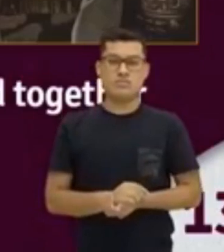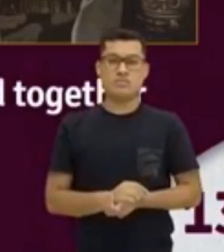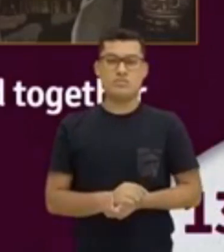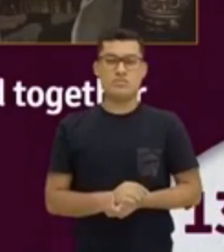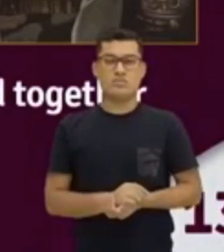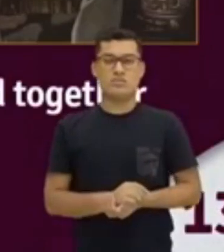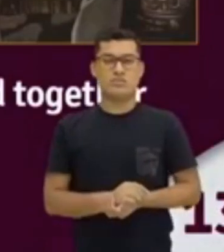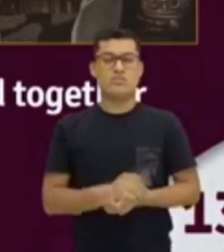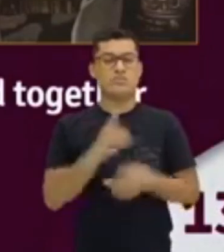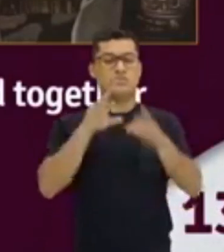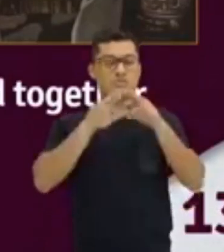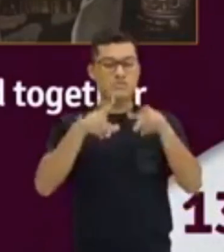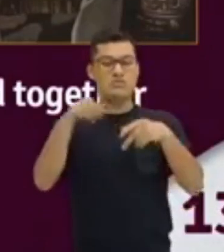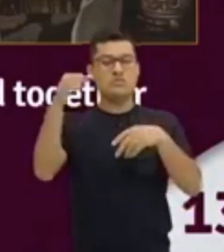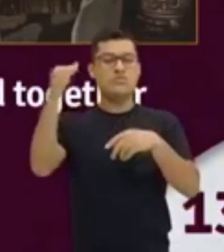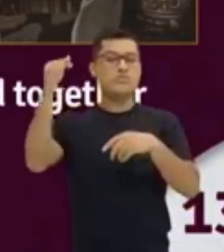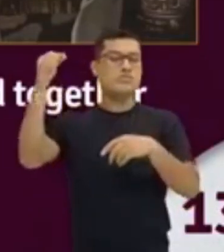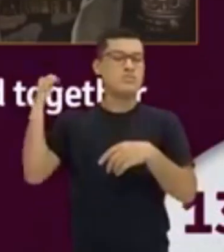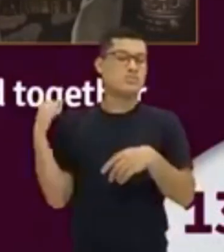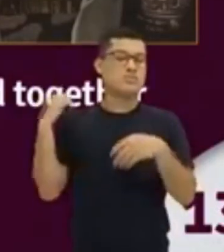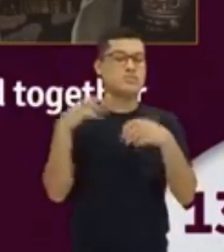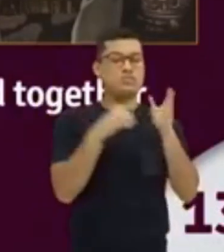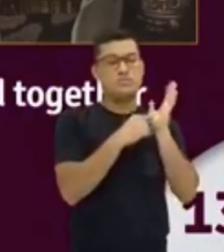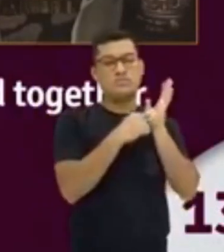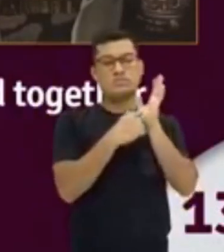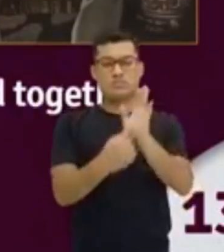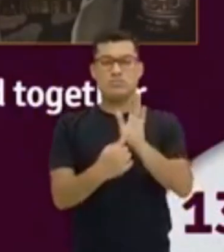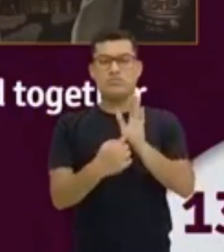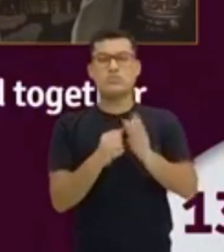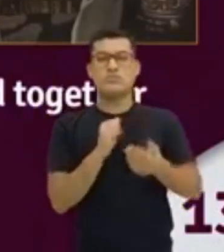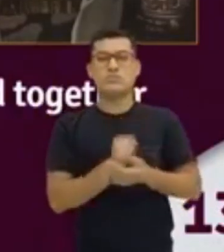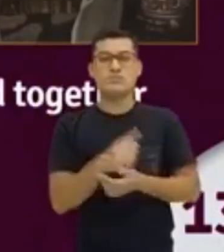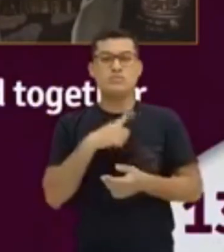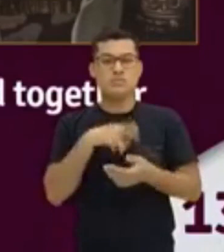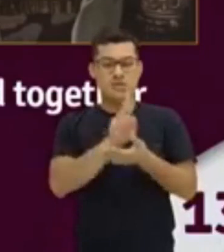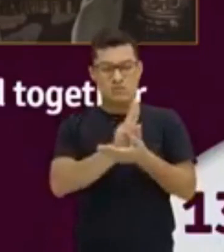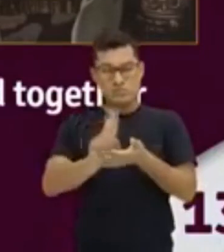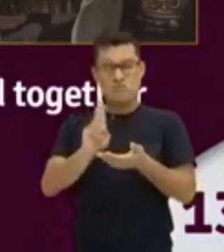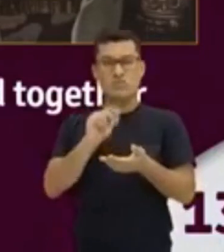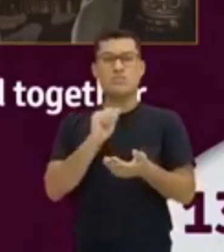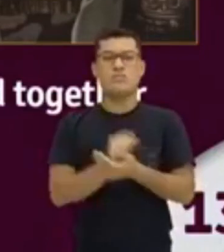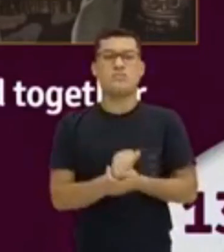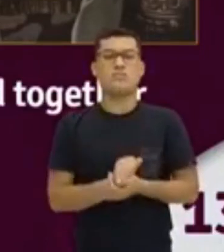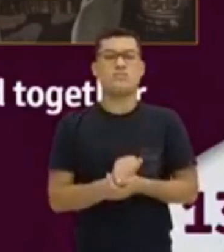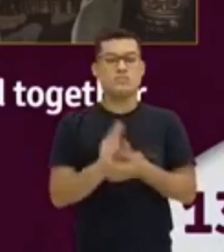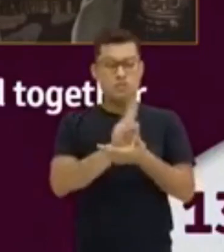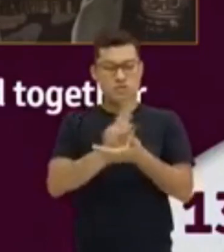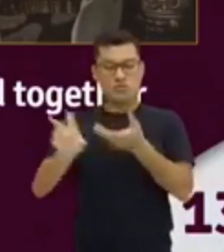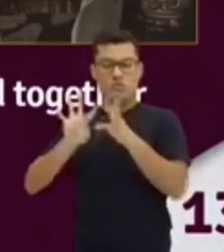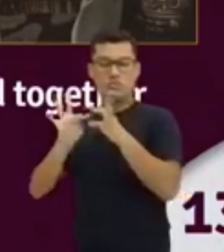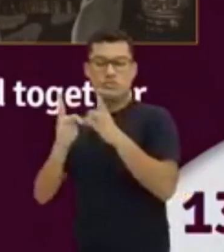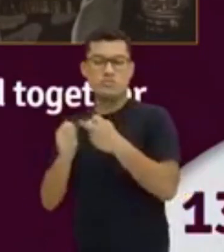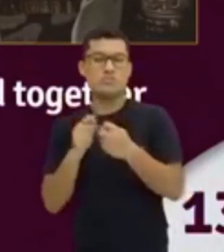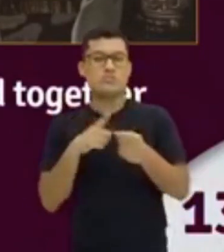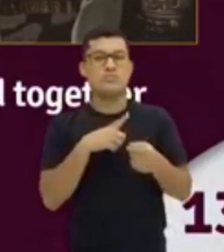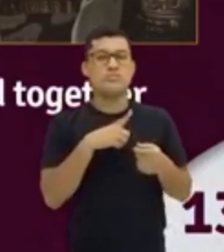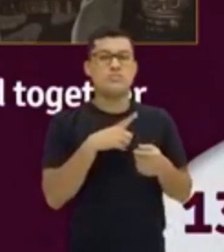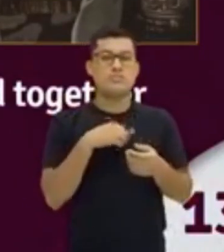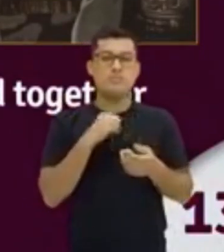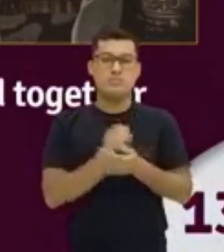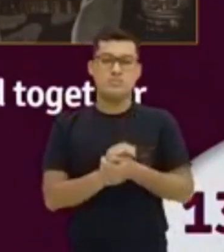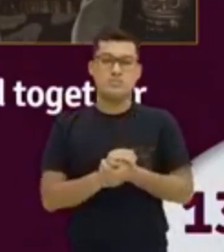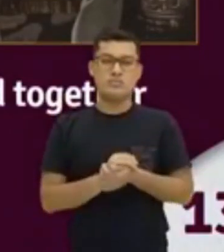apresentação. Então, sobre a vida de William, tem um nome, tem um nome dele todo. Tem, ele é